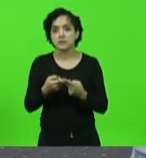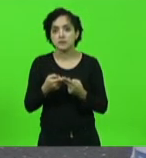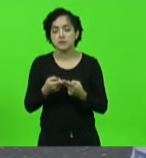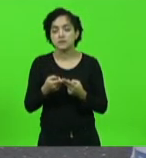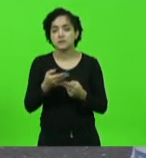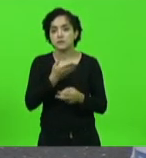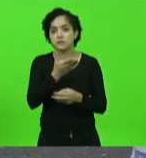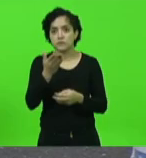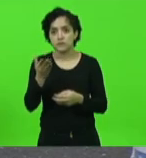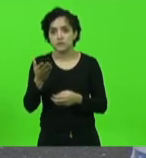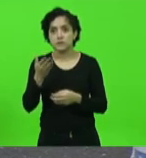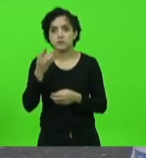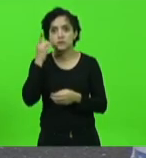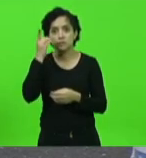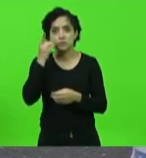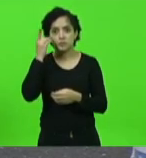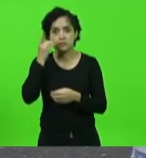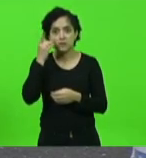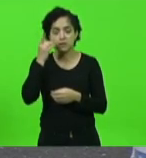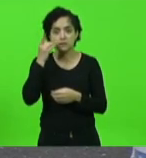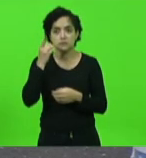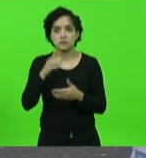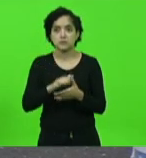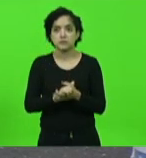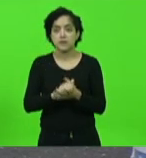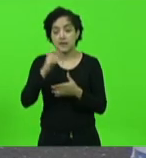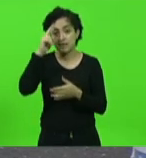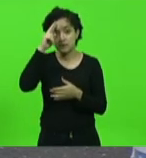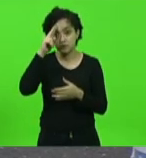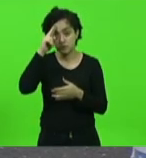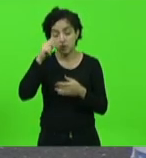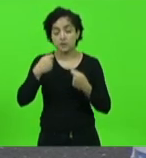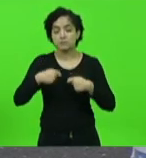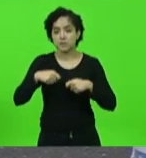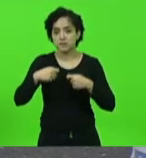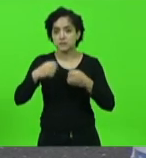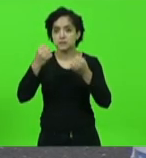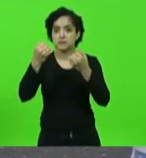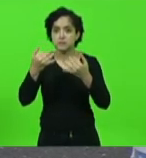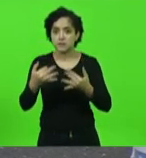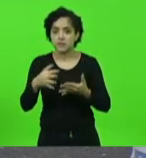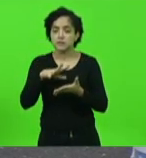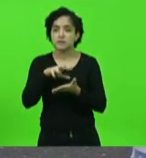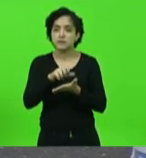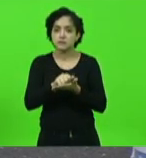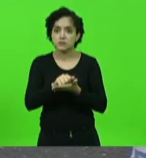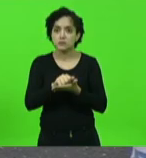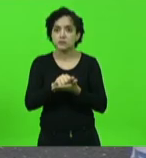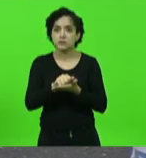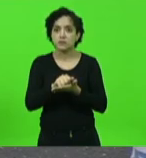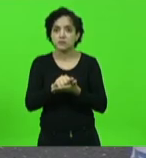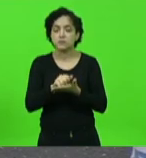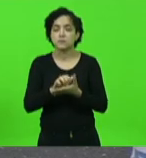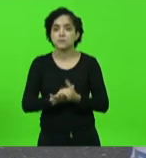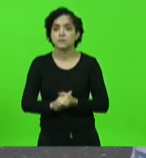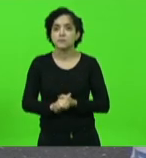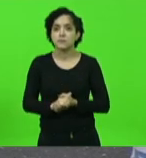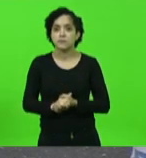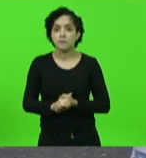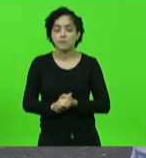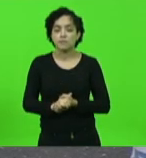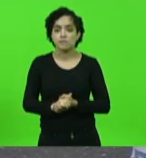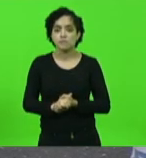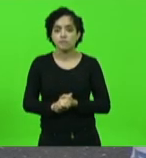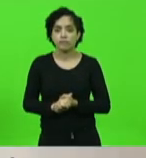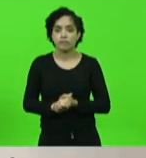colegas tiveram mas eu acho que a nossa história merece ser contada e registrada para os anais da nossa história muito obrigado